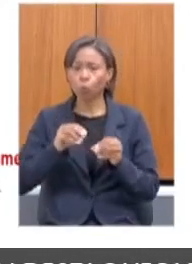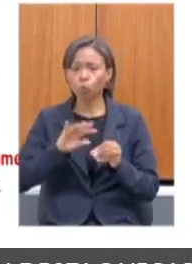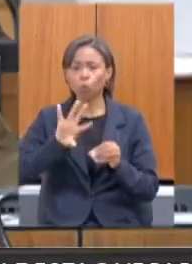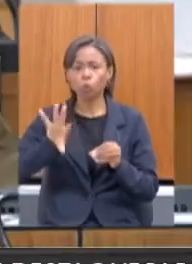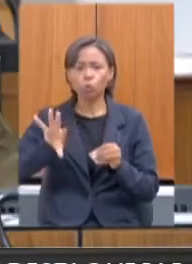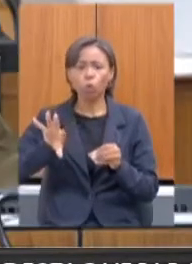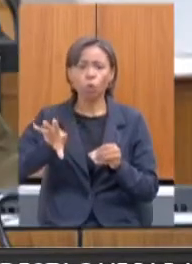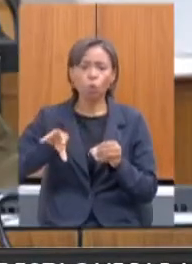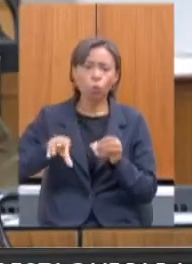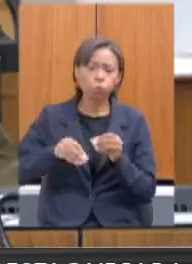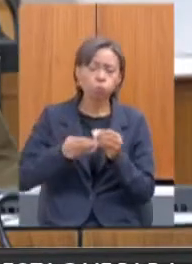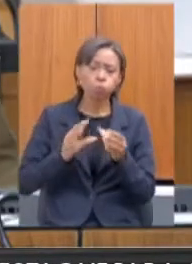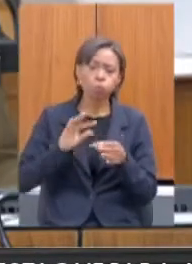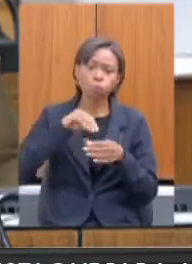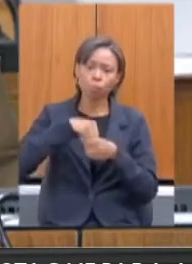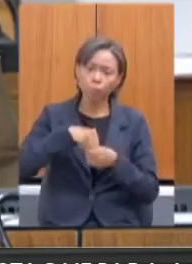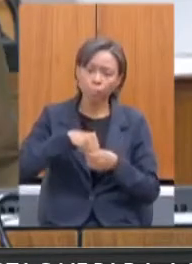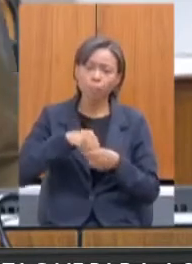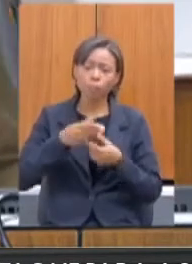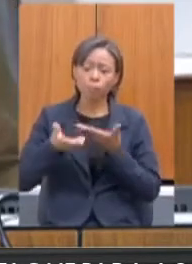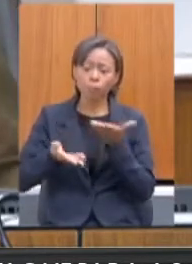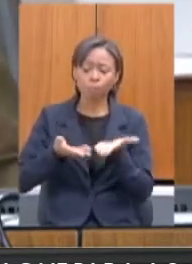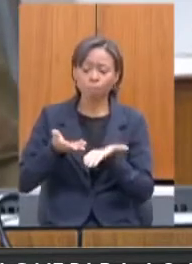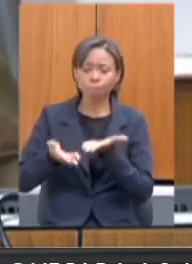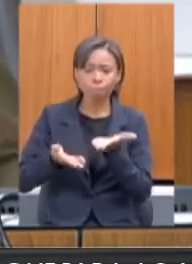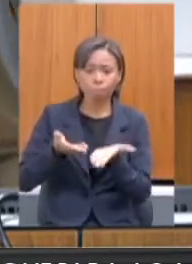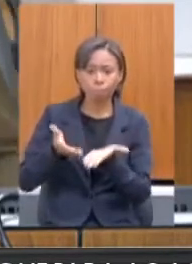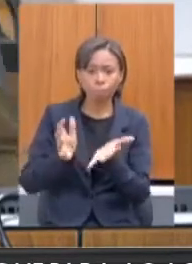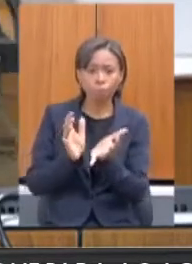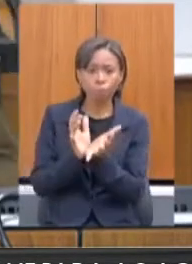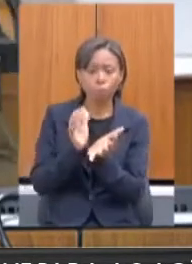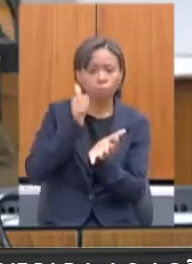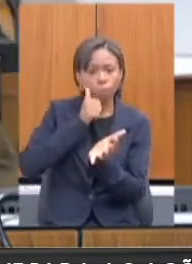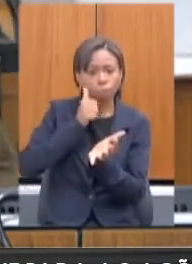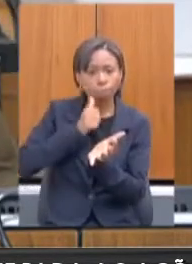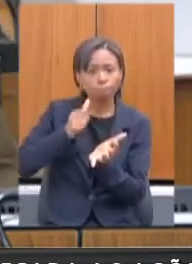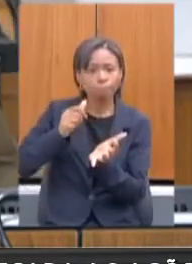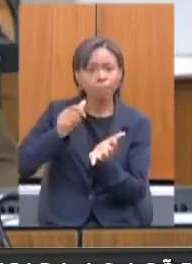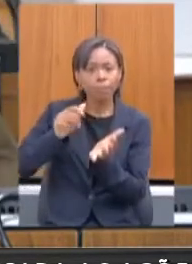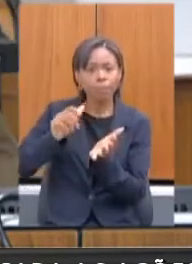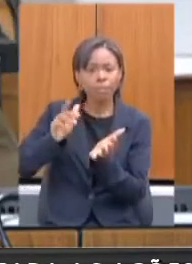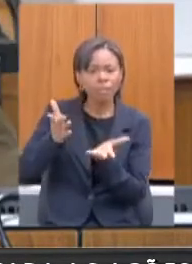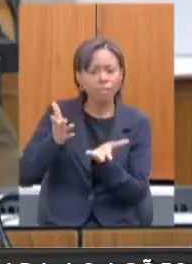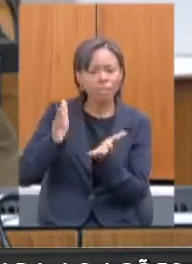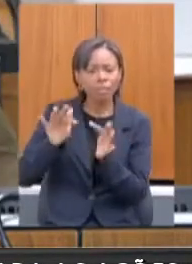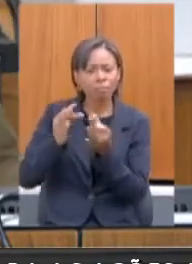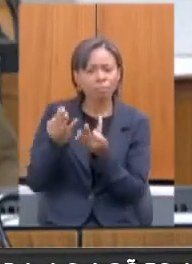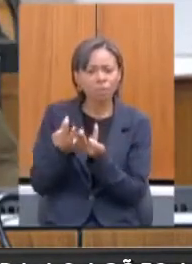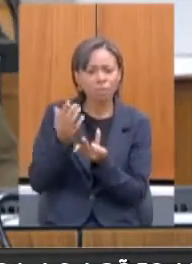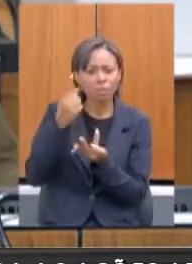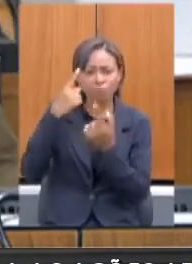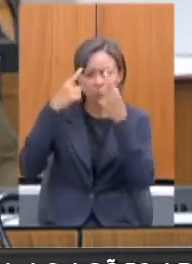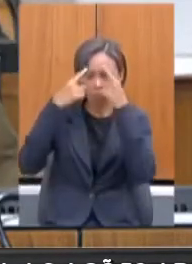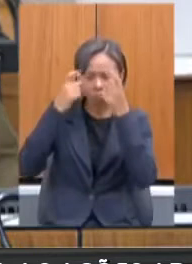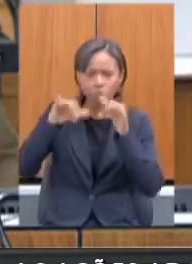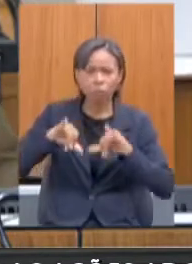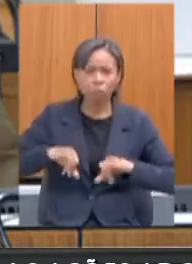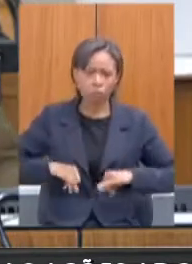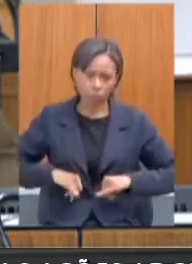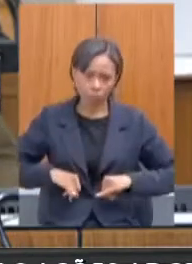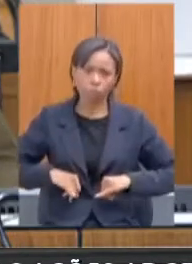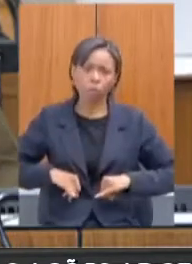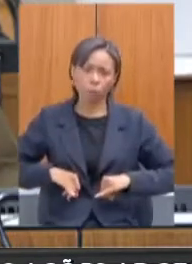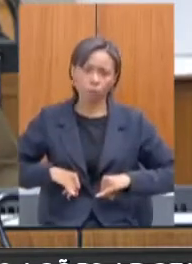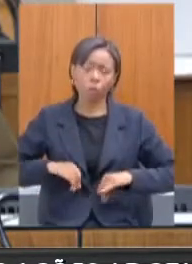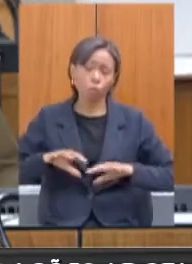há atendimento em mulheres em situação de violência tanto públicos quanto do terceiro setor sejam